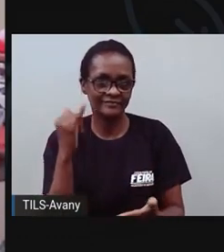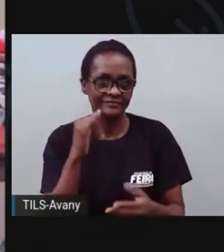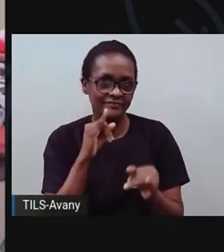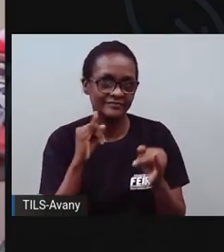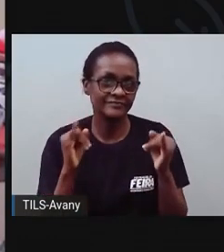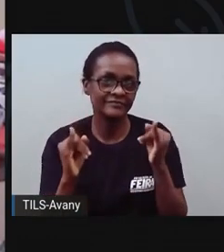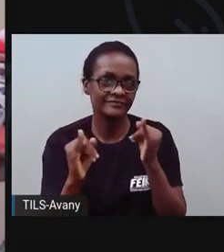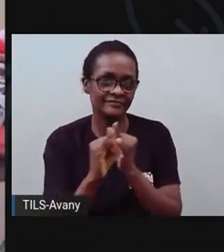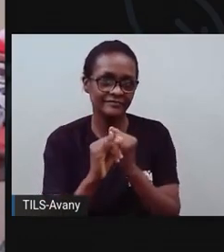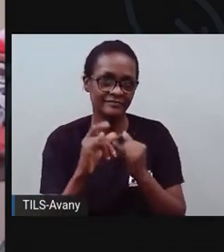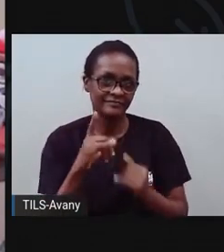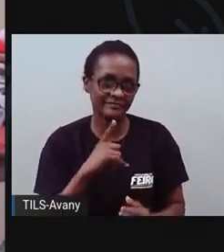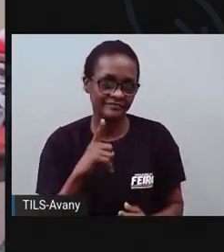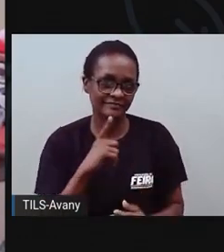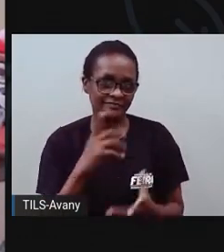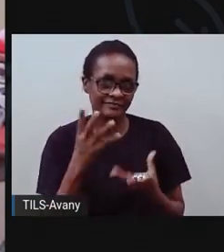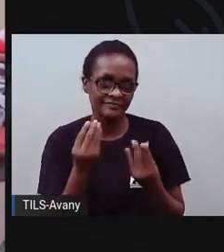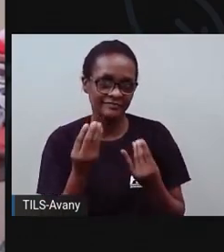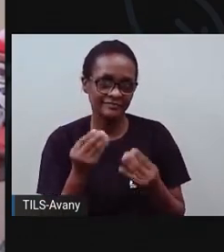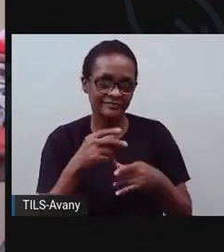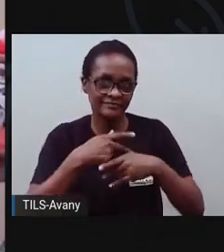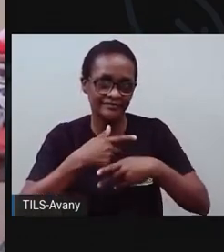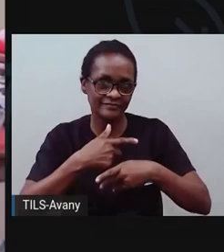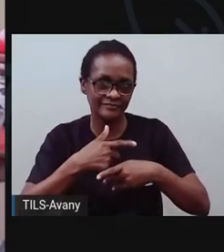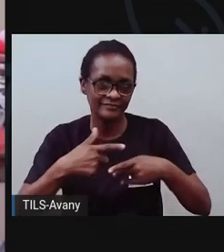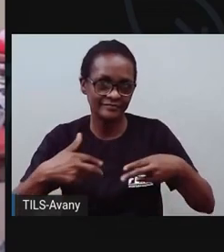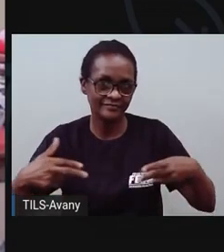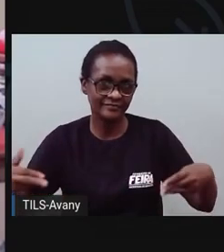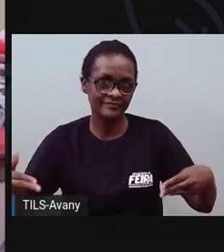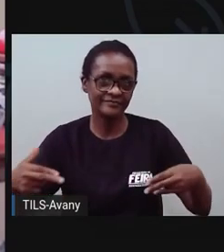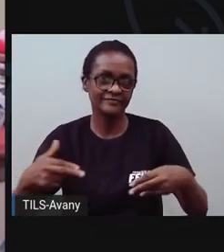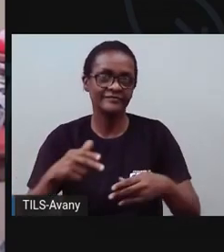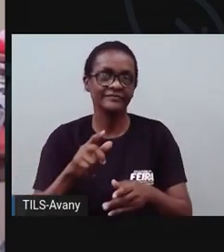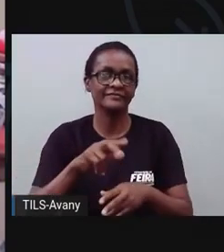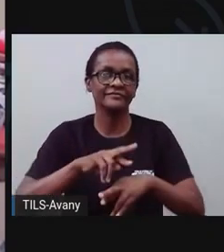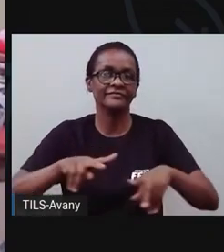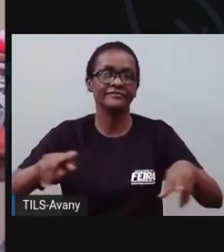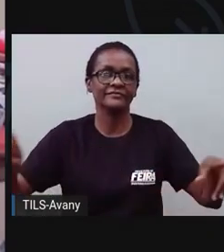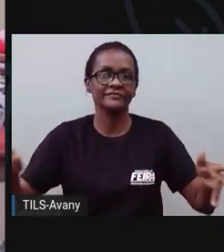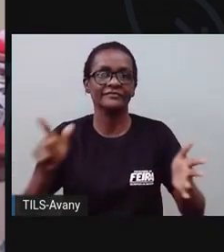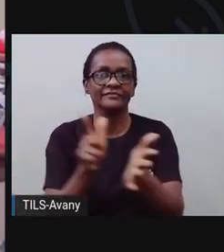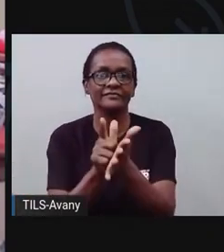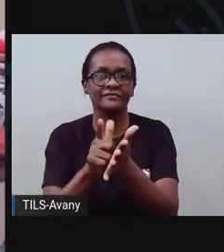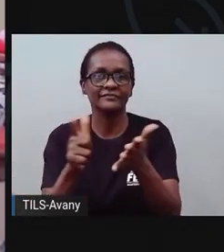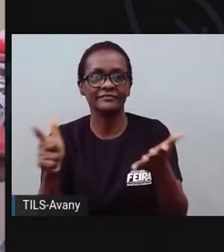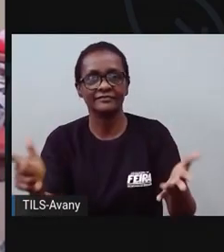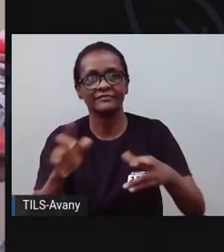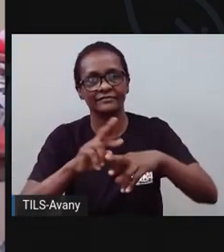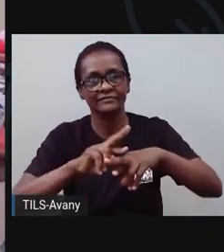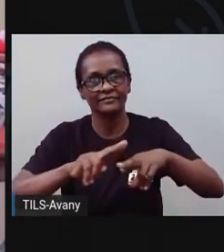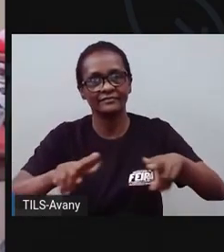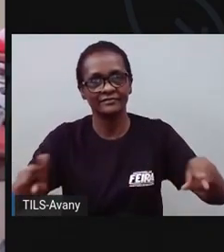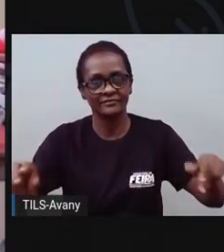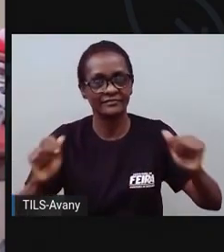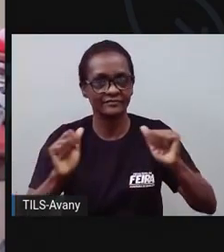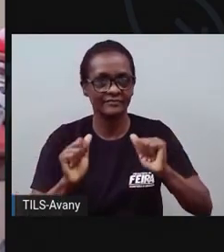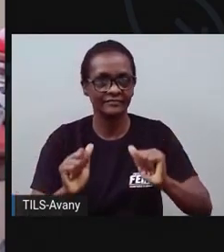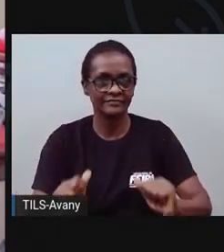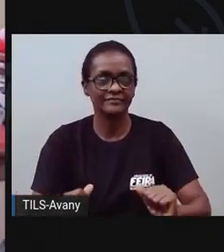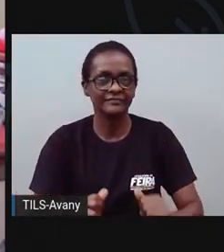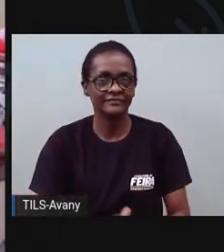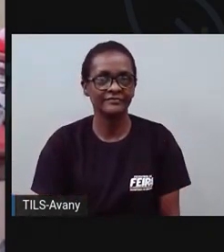né? Blog, Instagram, que também terá o quê? Notícias para vocês. A Pro vai mudar de estúdio, né?